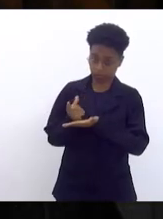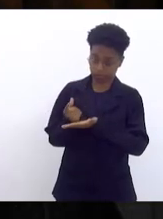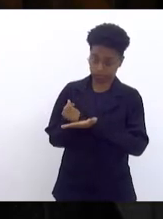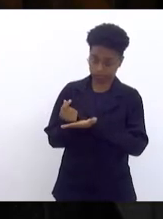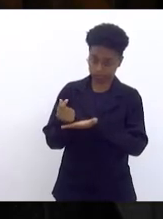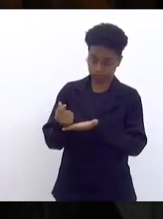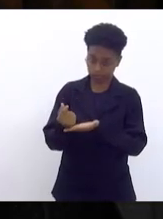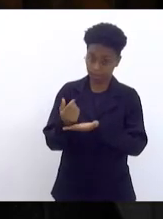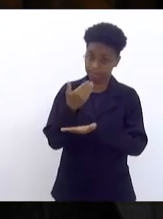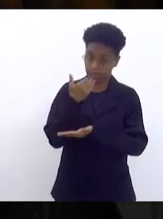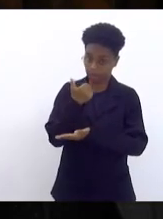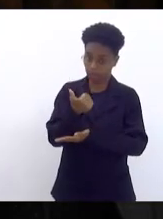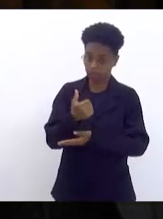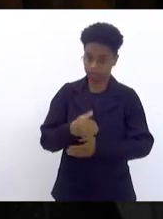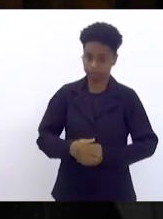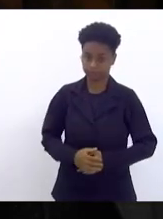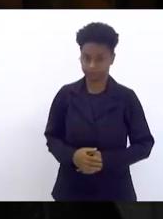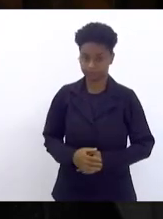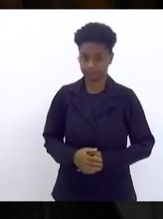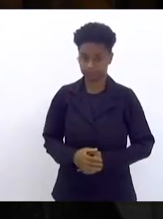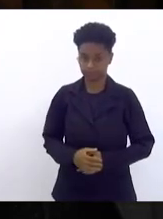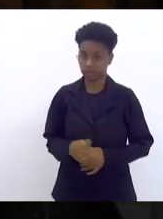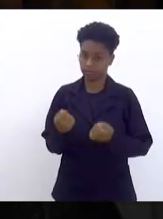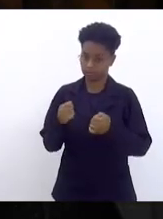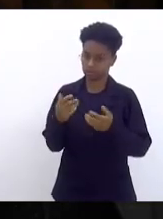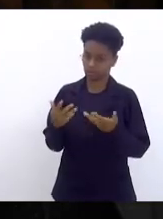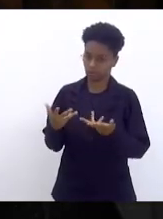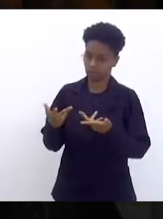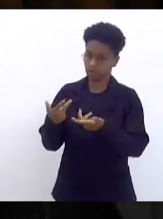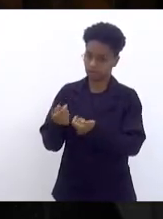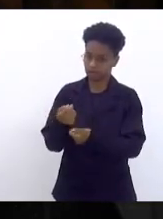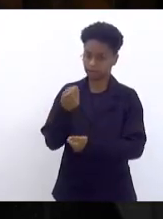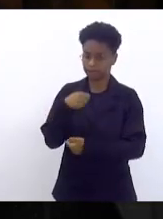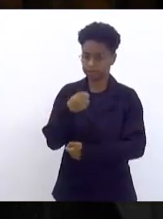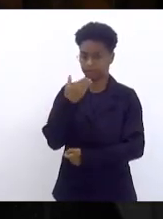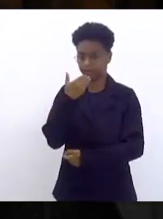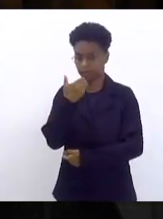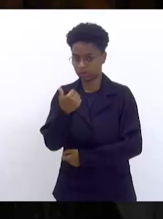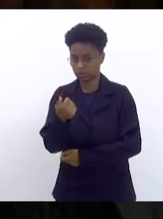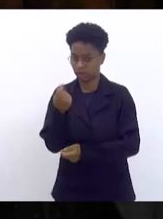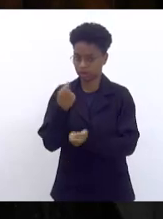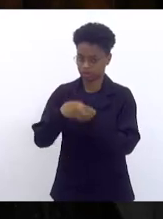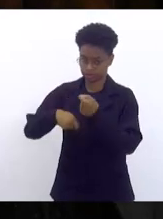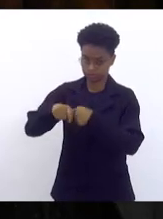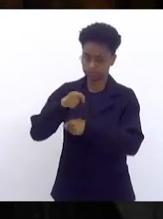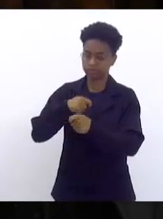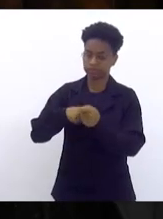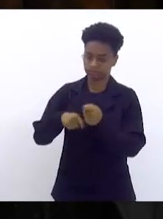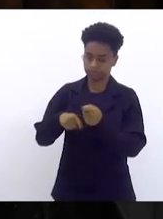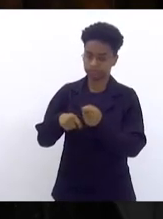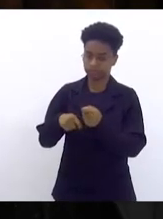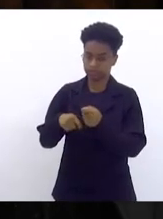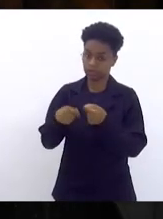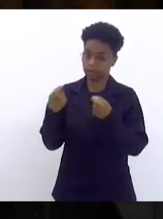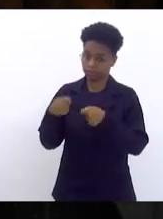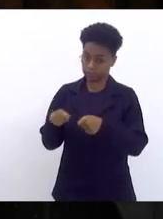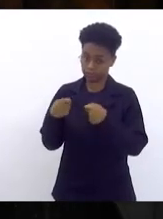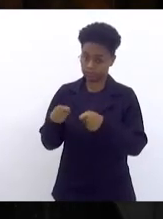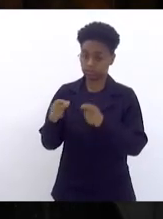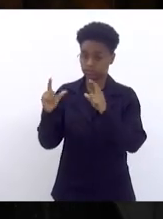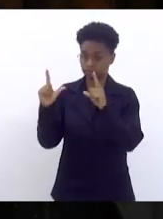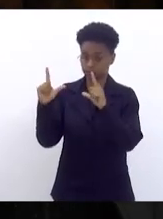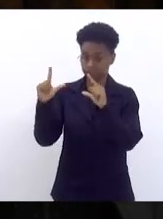melhore, qualifique melhor a máquina administrativa, se reduza